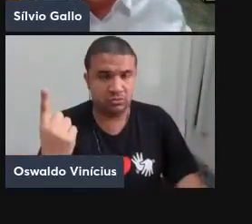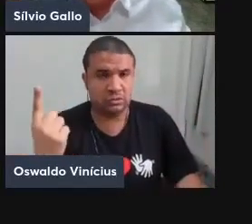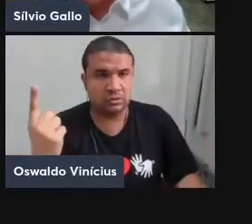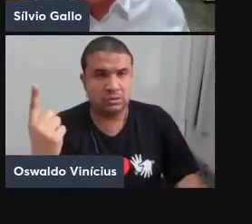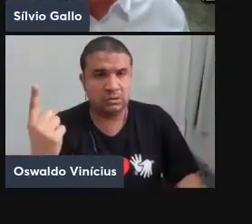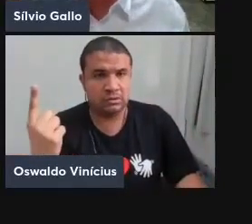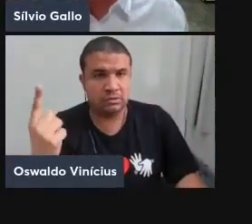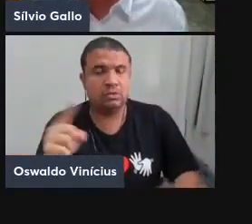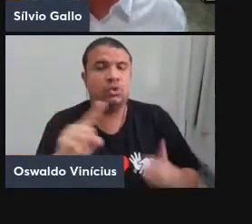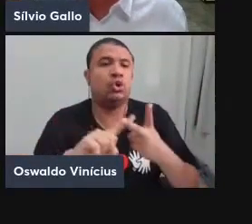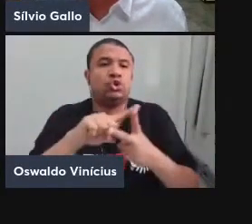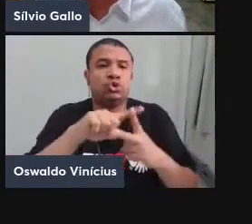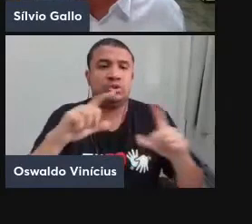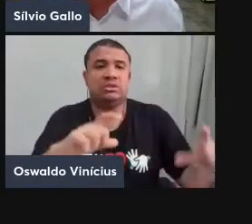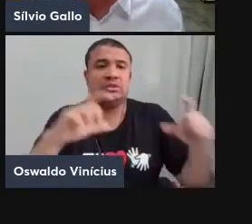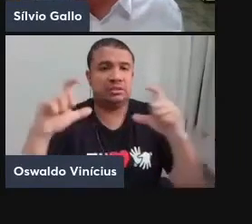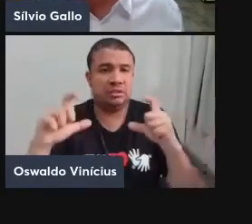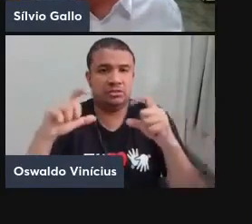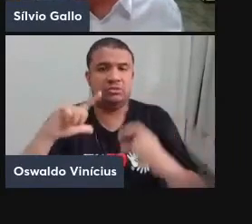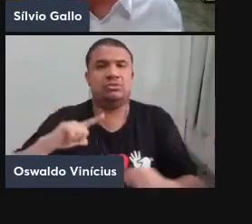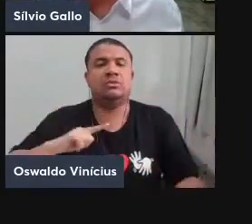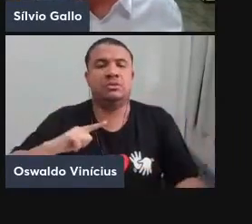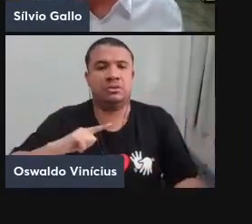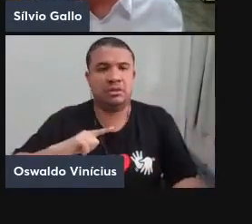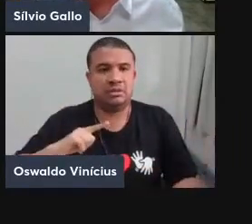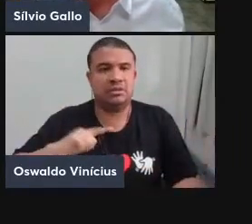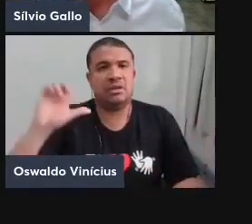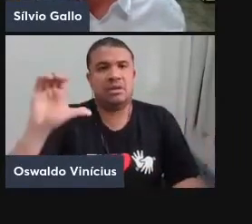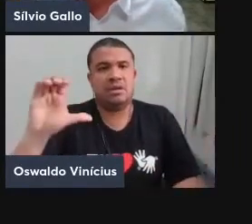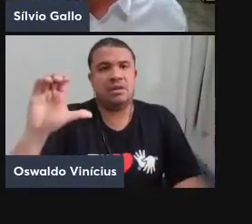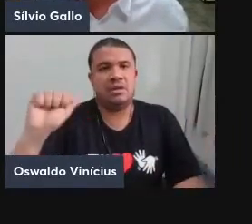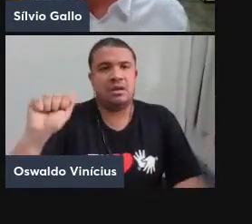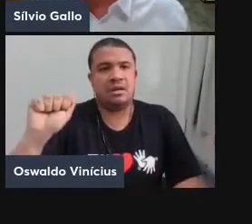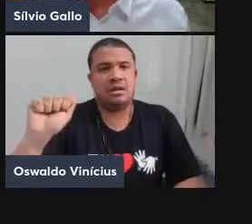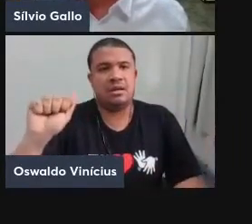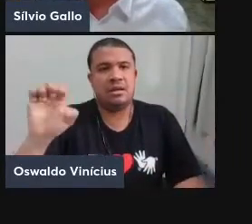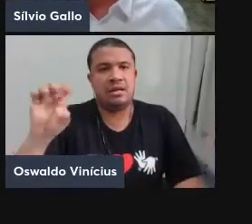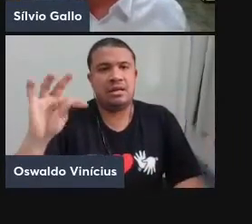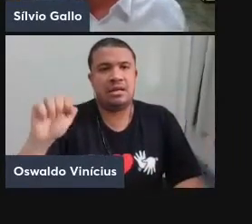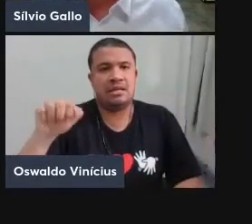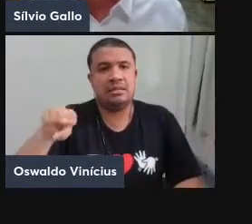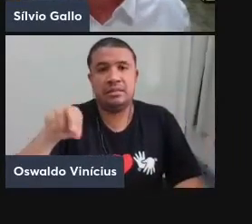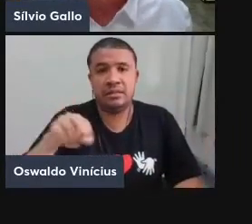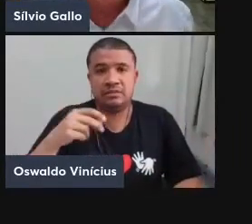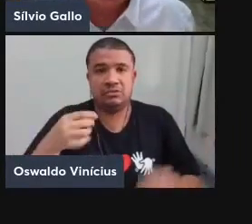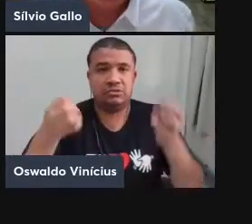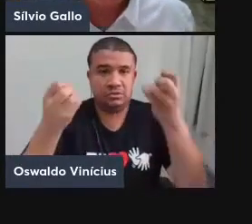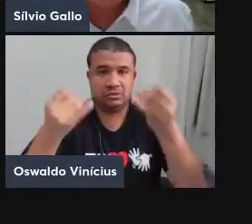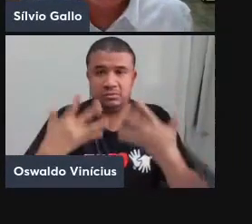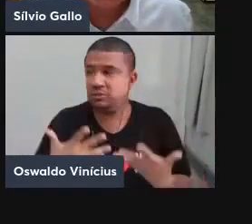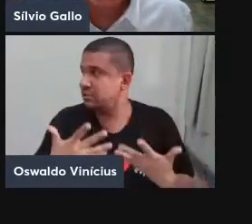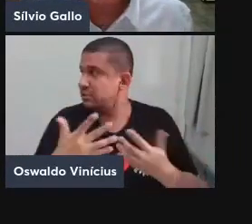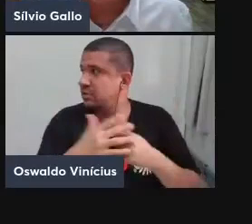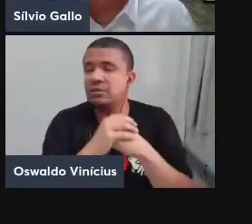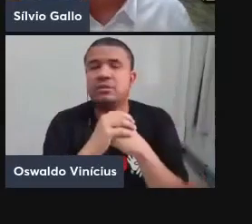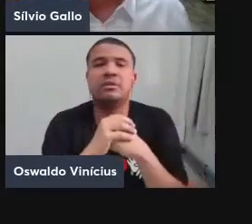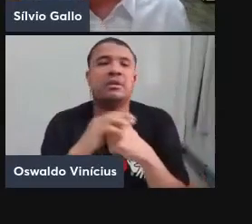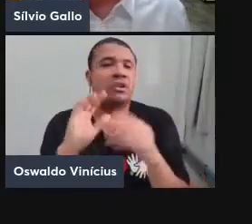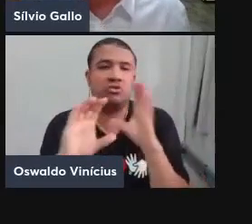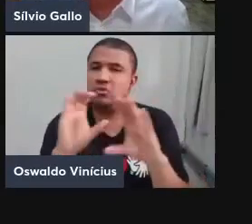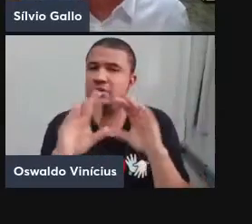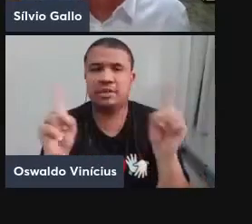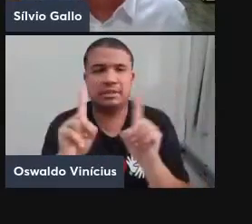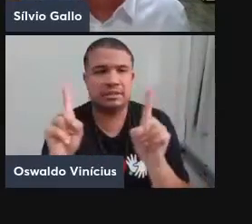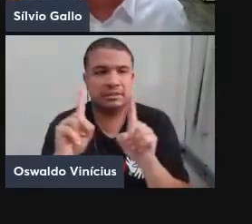E dois trechos que eu destaco quando o Caetano canta o seguinte, não vou cantar para vocês, desculpem,